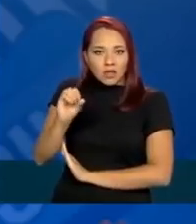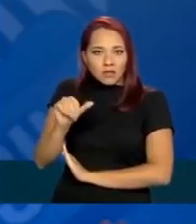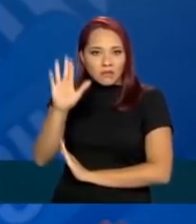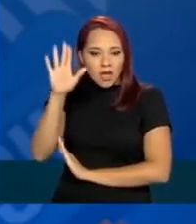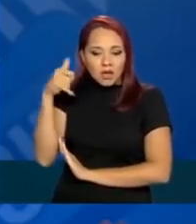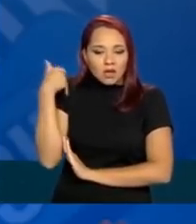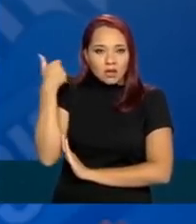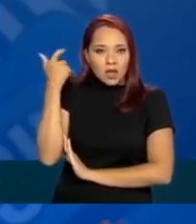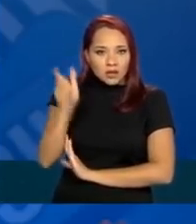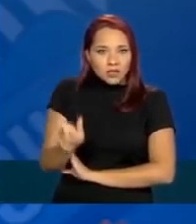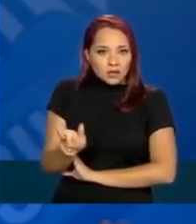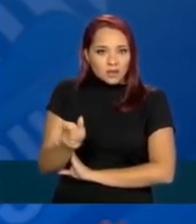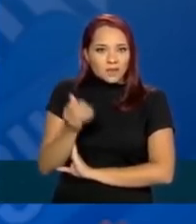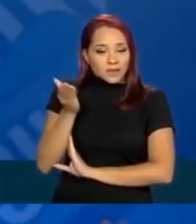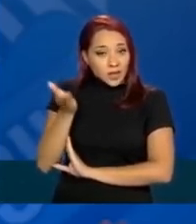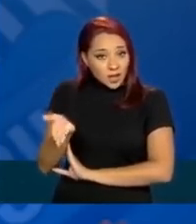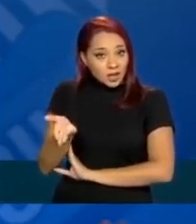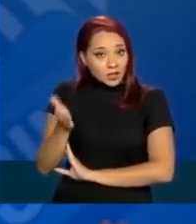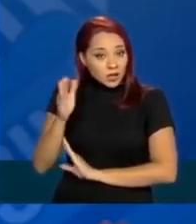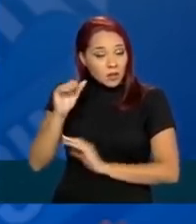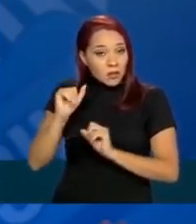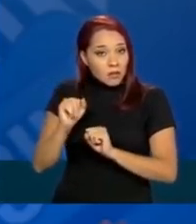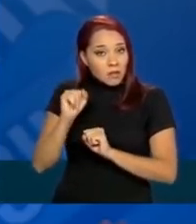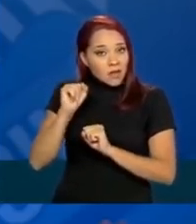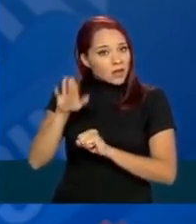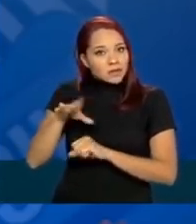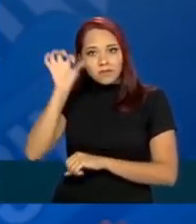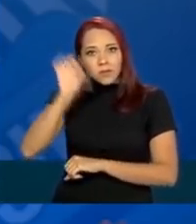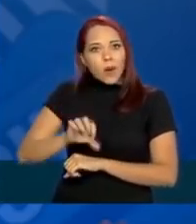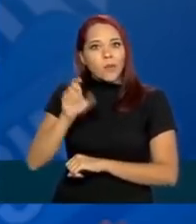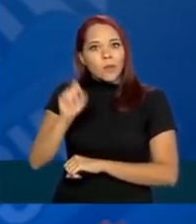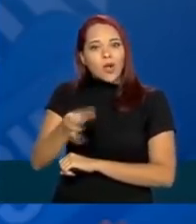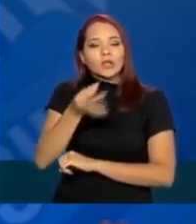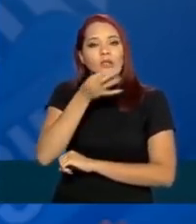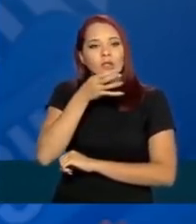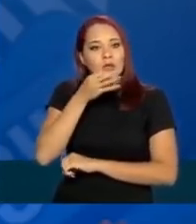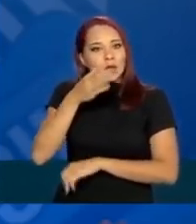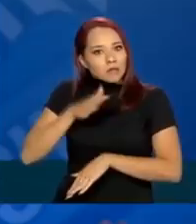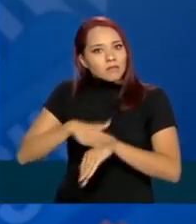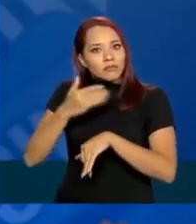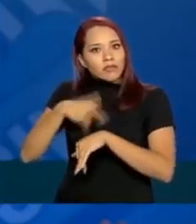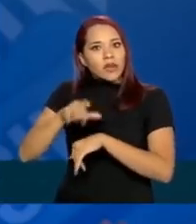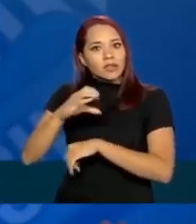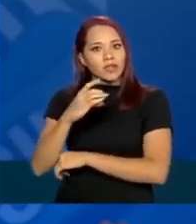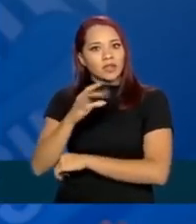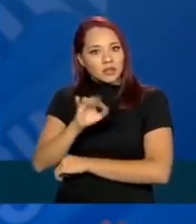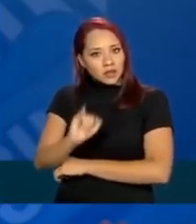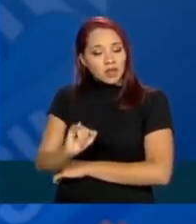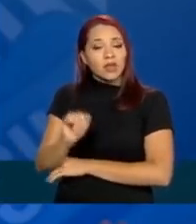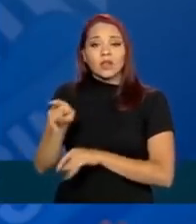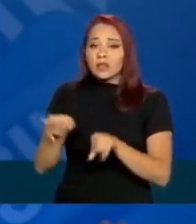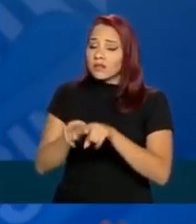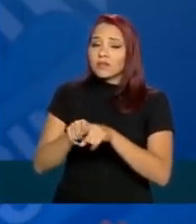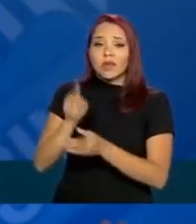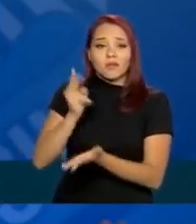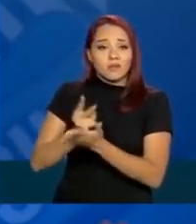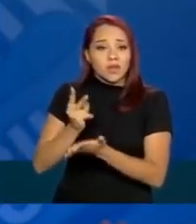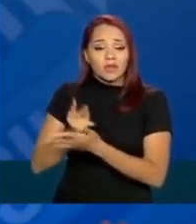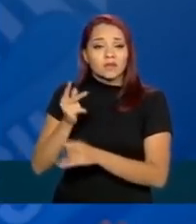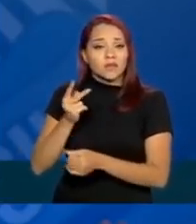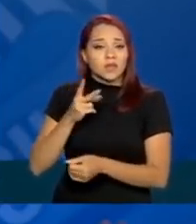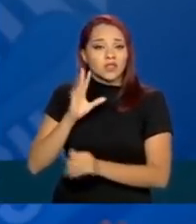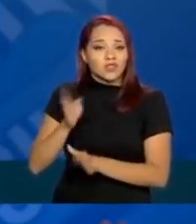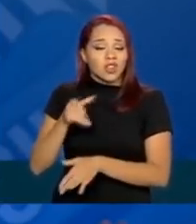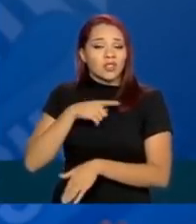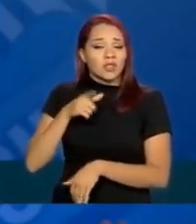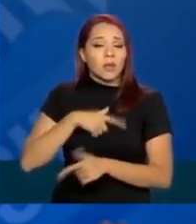Ora, esses que são os que mais podem complicar, que mais vão para o CTI, também são os mesmos que têm maior parte